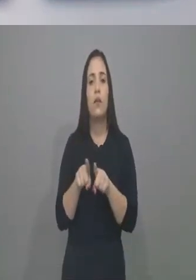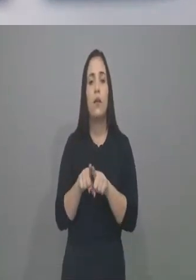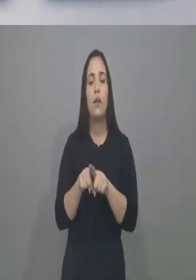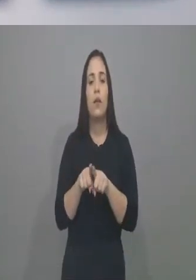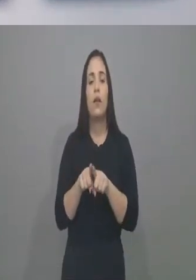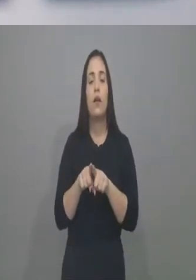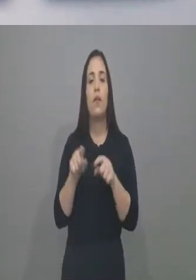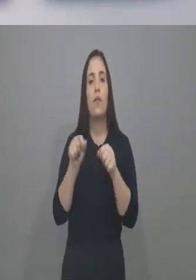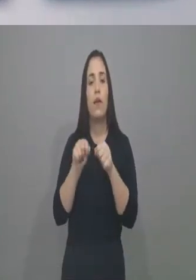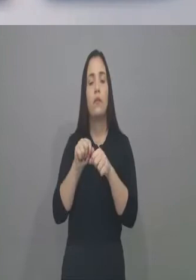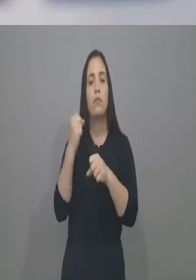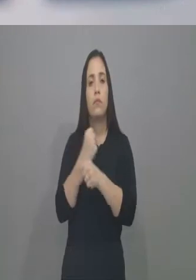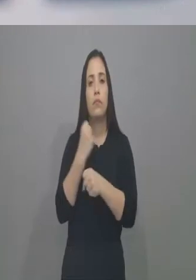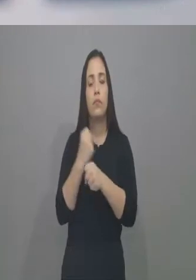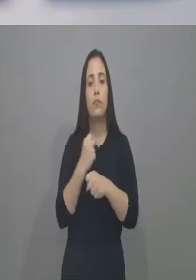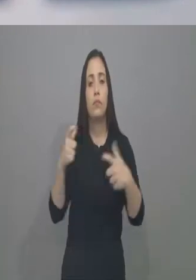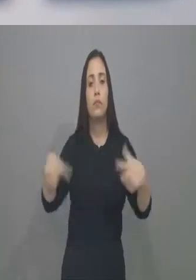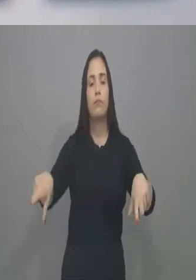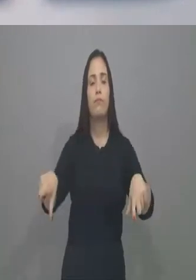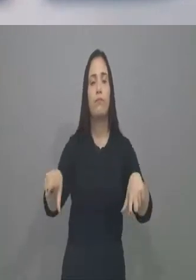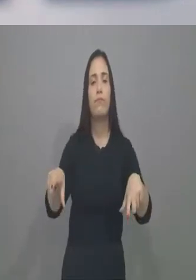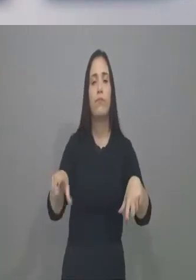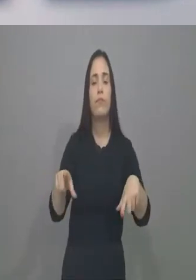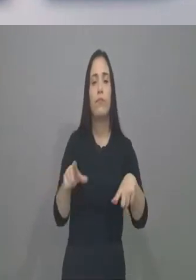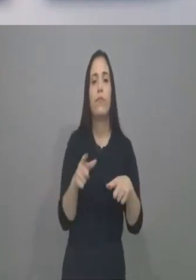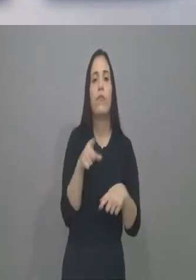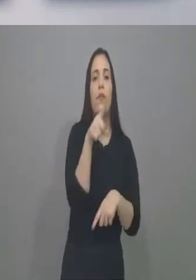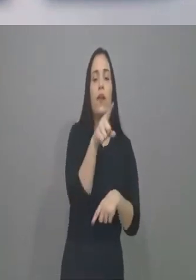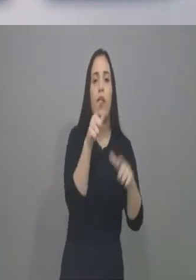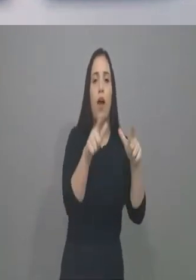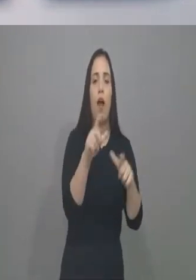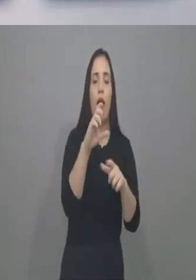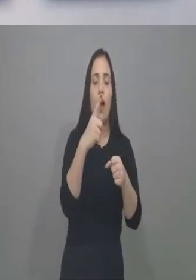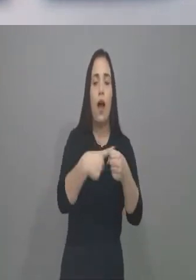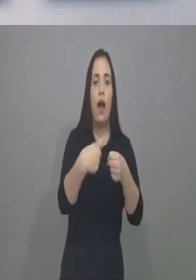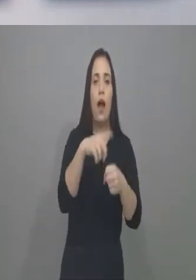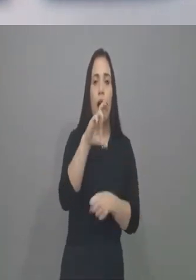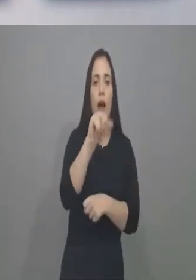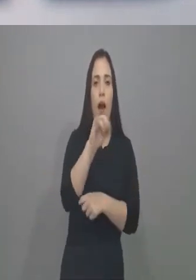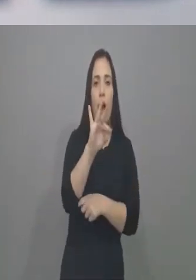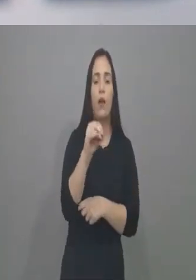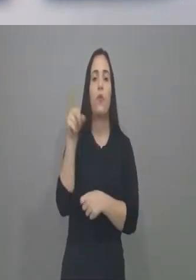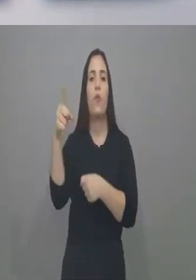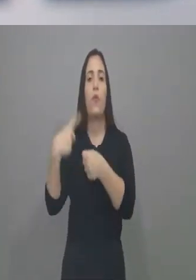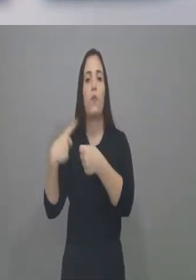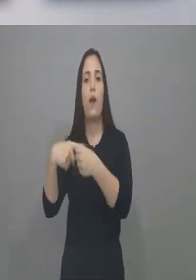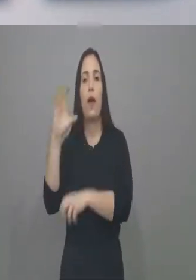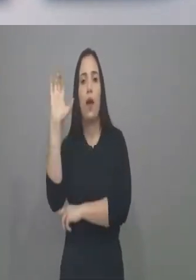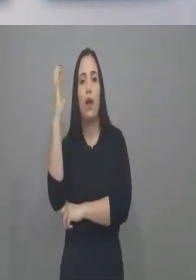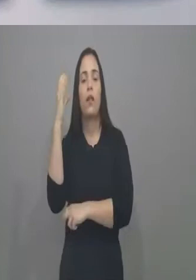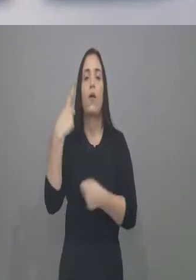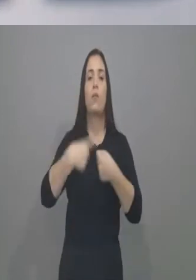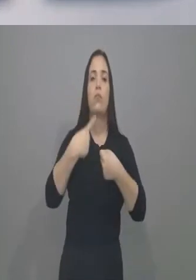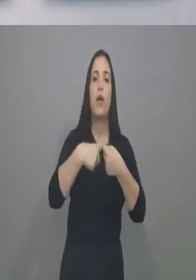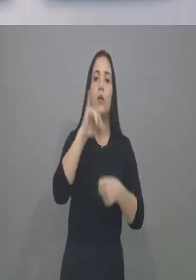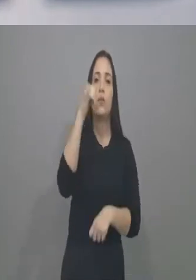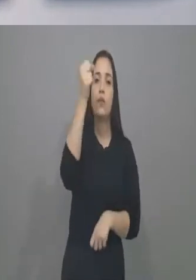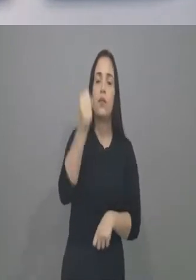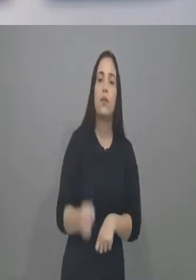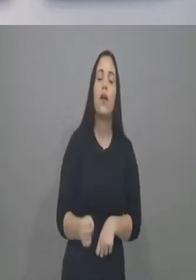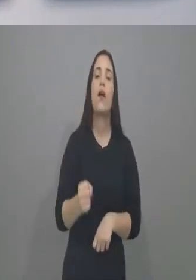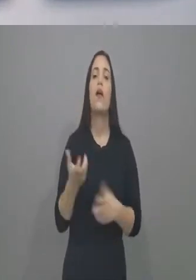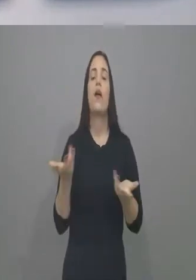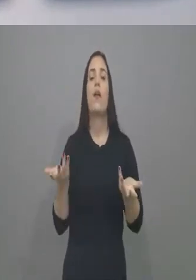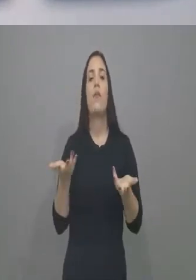areninha no Crato, fazer areninha em Crateuso, fazer areninha em Juazeiro do Norte, fazer